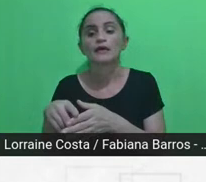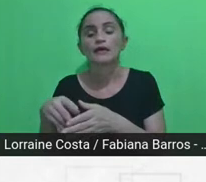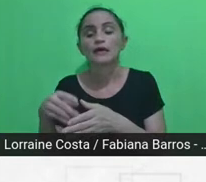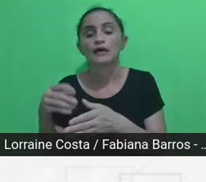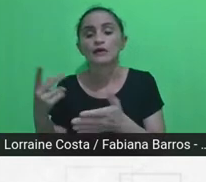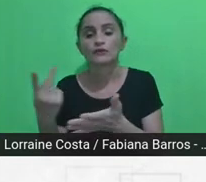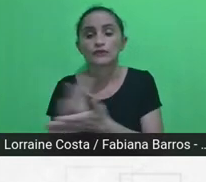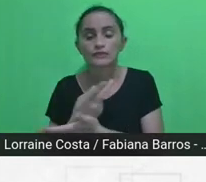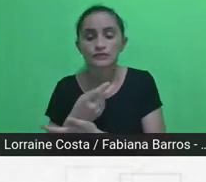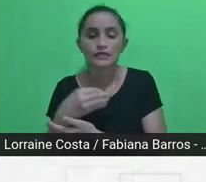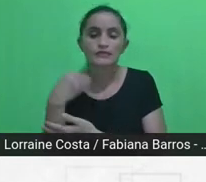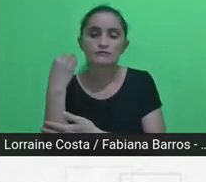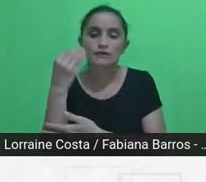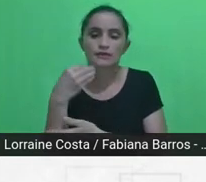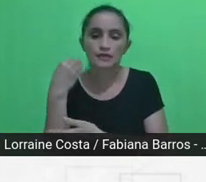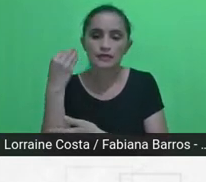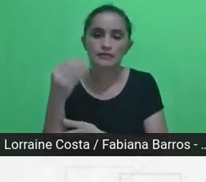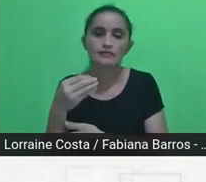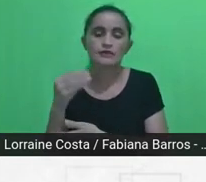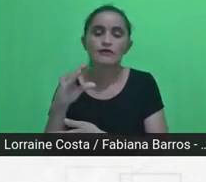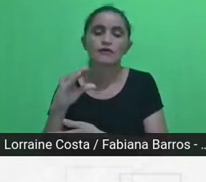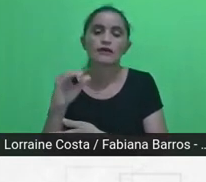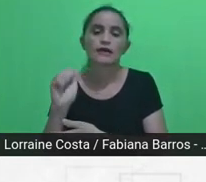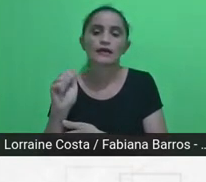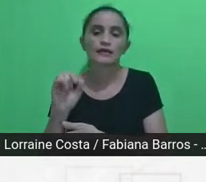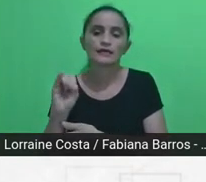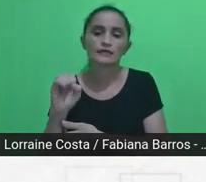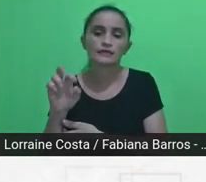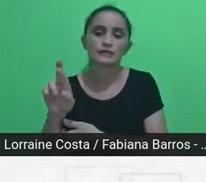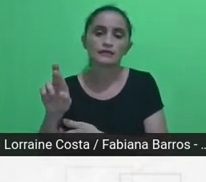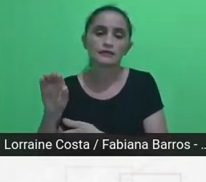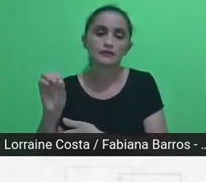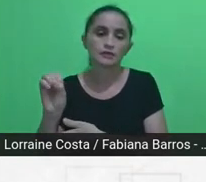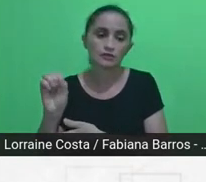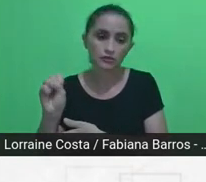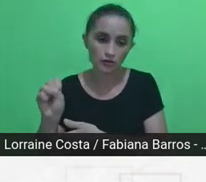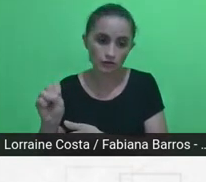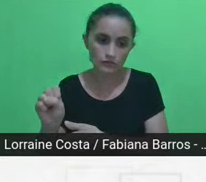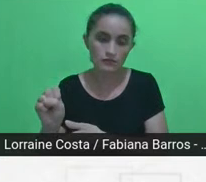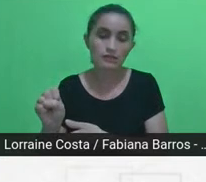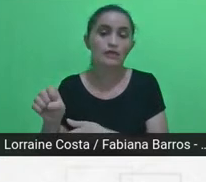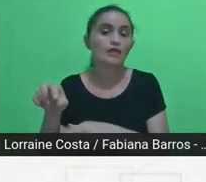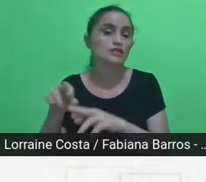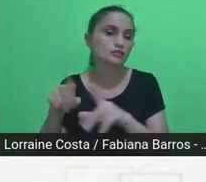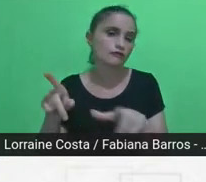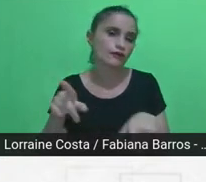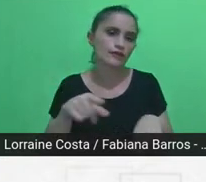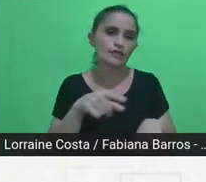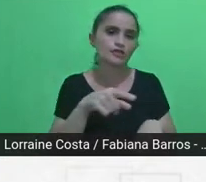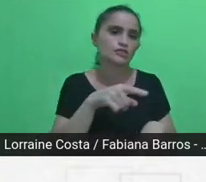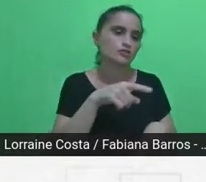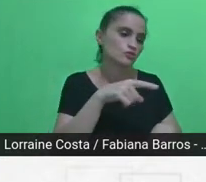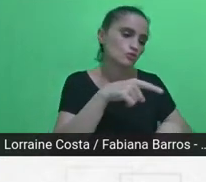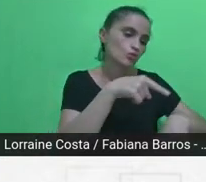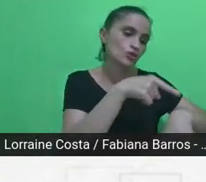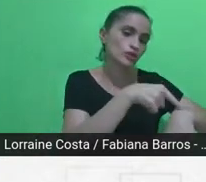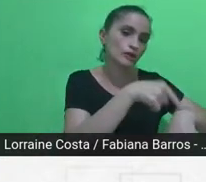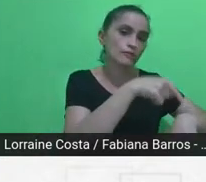oportuno, que nem sempre é o tempo do relógio, nem sempre é o tempo linear, eu acho que isso a gente precisa discutir também,